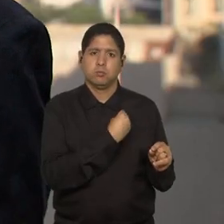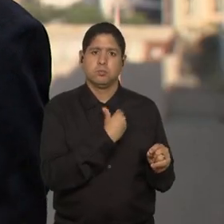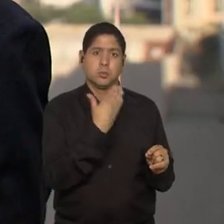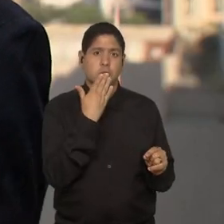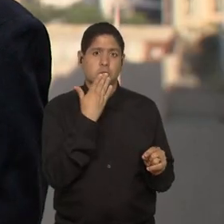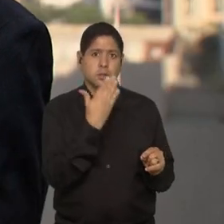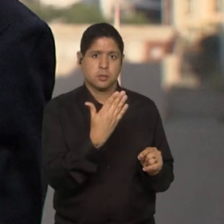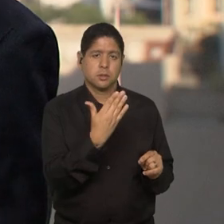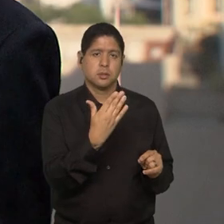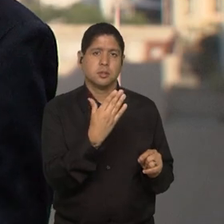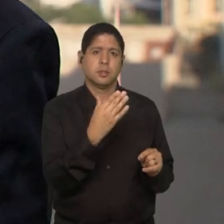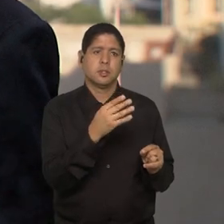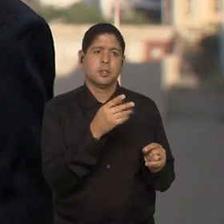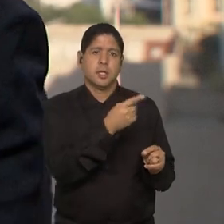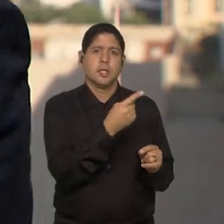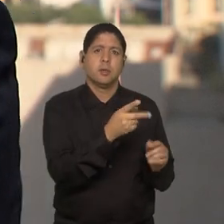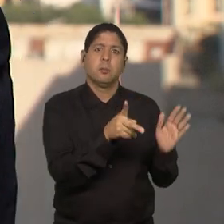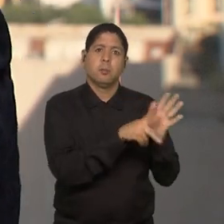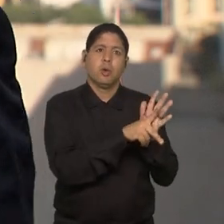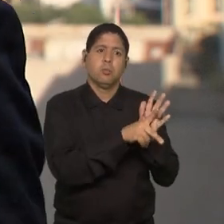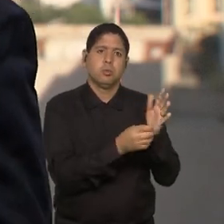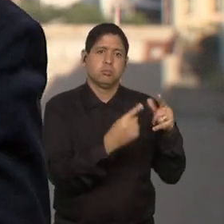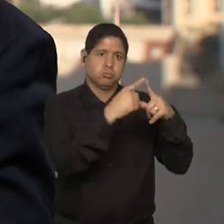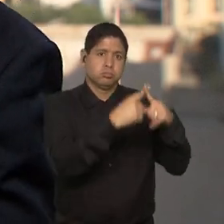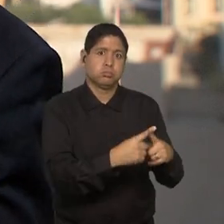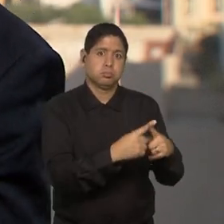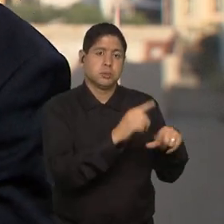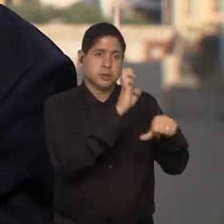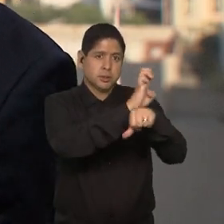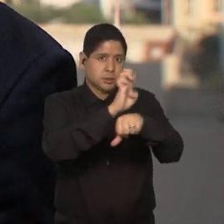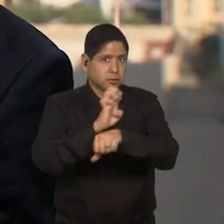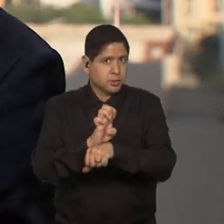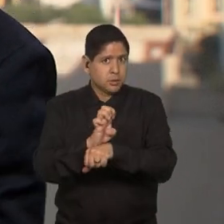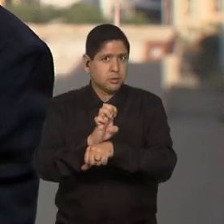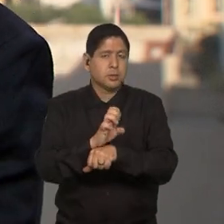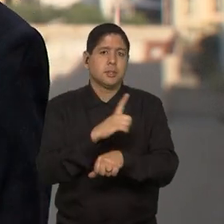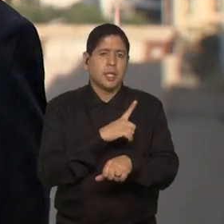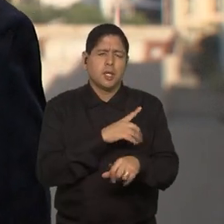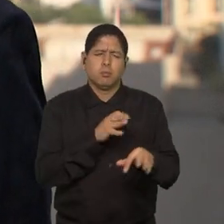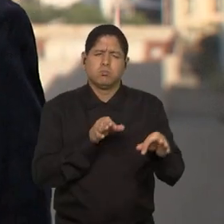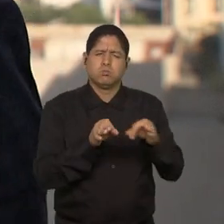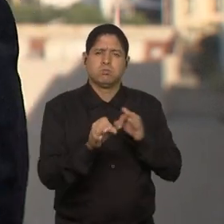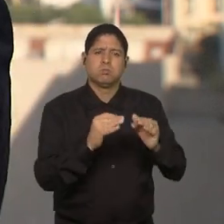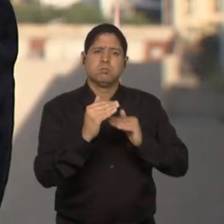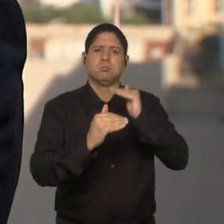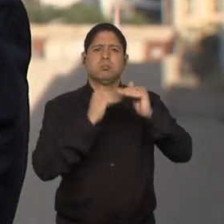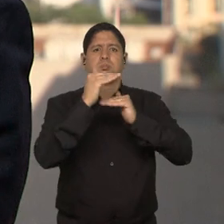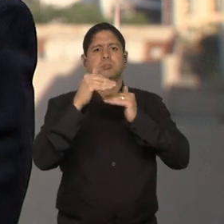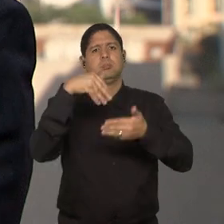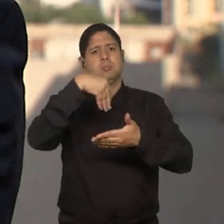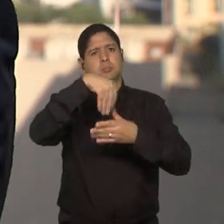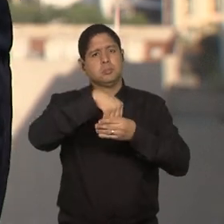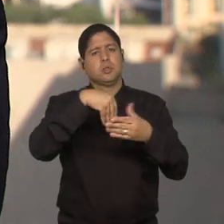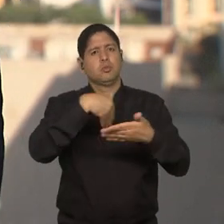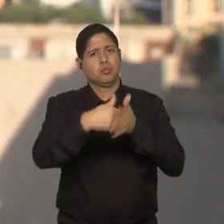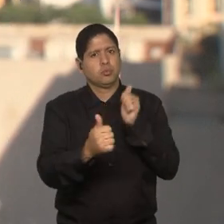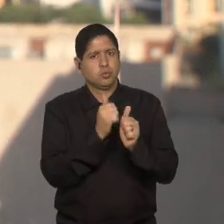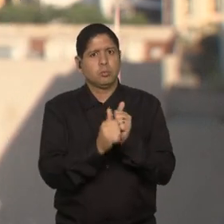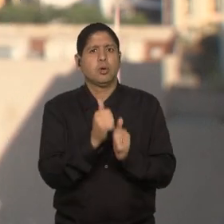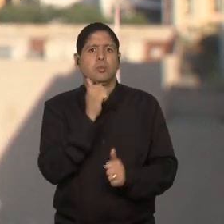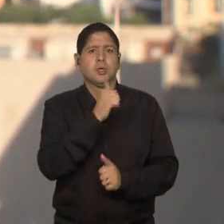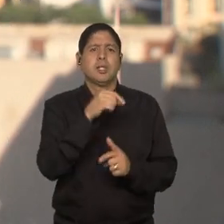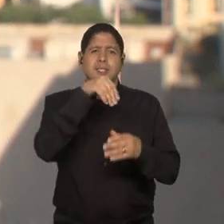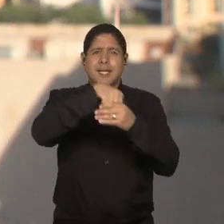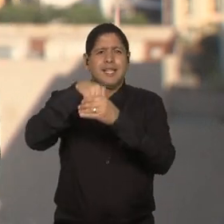essas equipes, têm que ser oriundas de campeonatos estaduais. Essa é uma maneira de fomentar o desenvolvimento do futebol feminino em cada